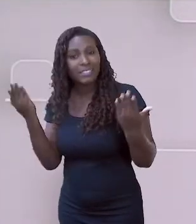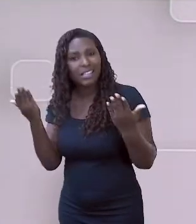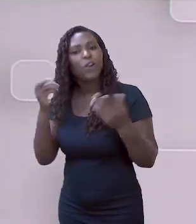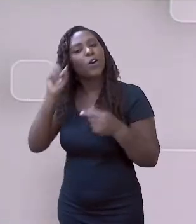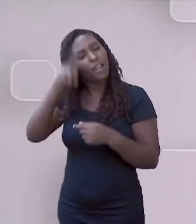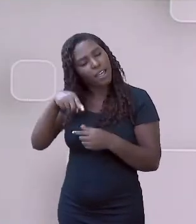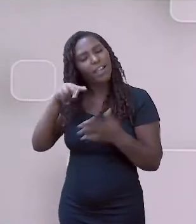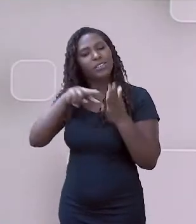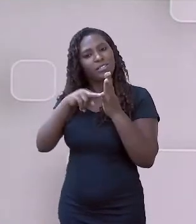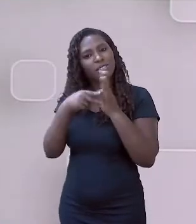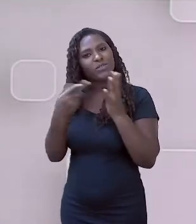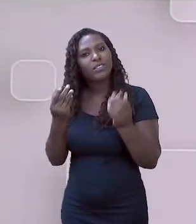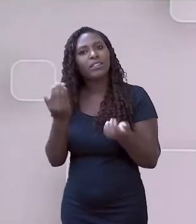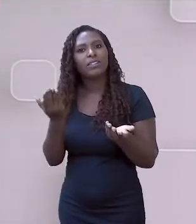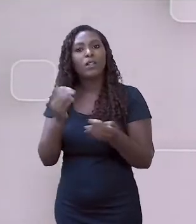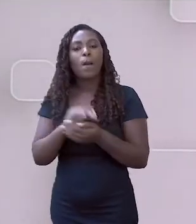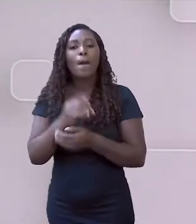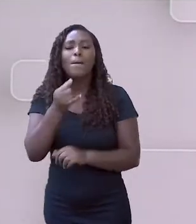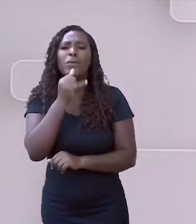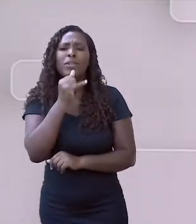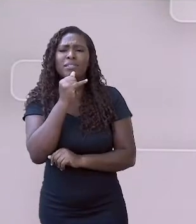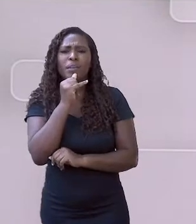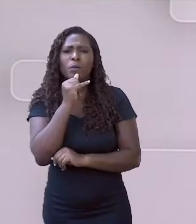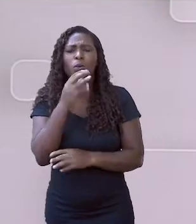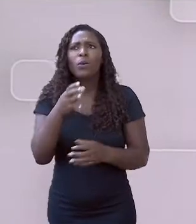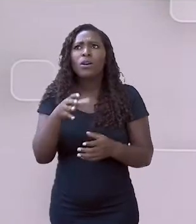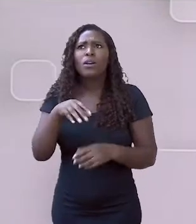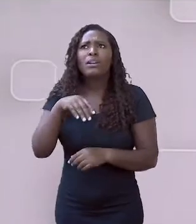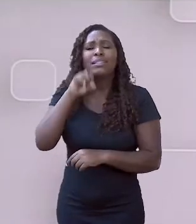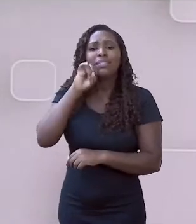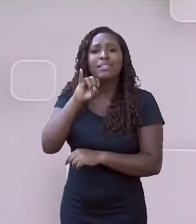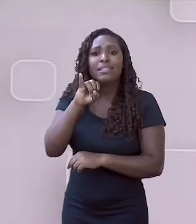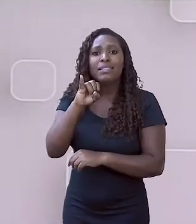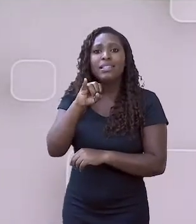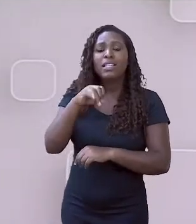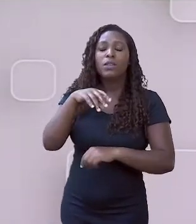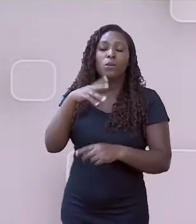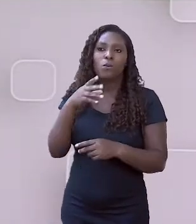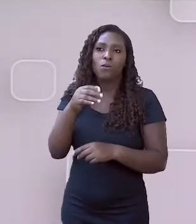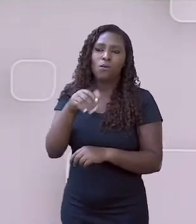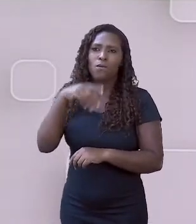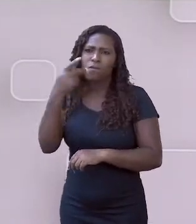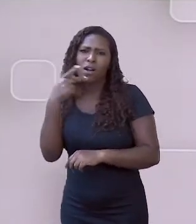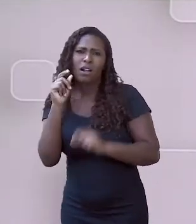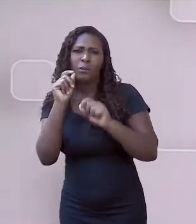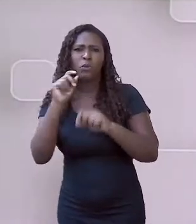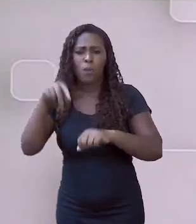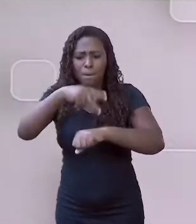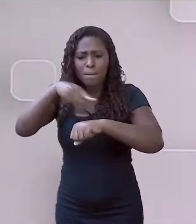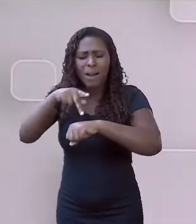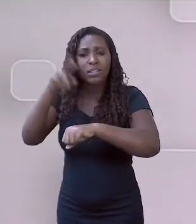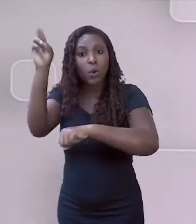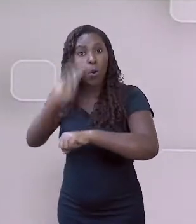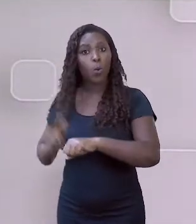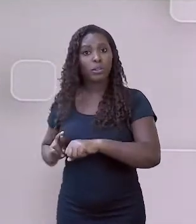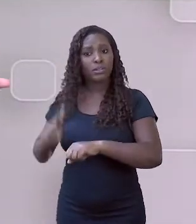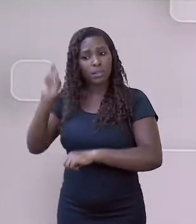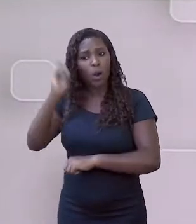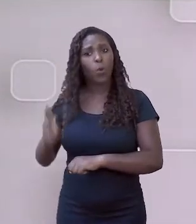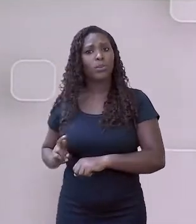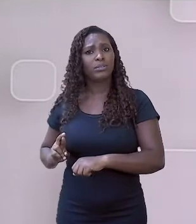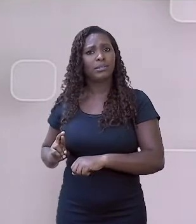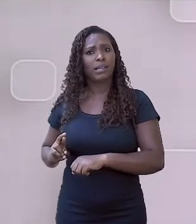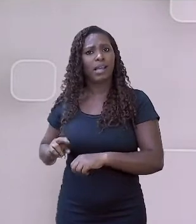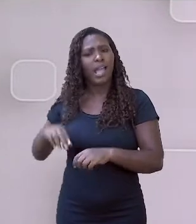países, o maior país do mundo, a Rússia, mas, e quando eu falo o país mais populoso, é a